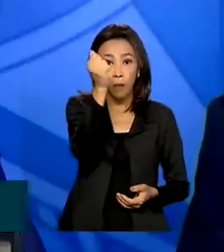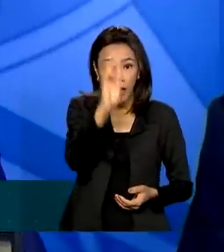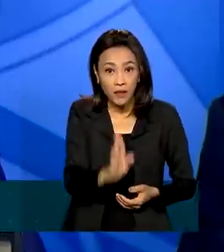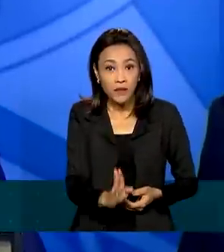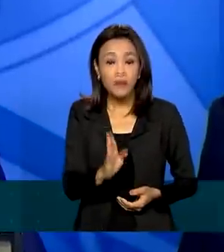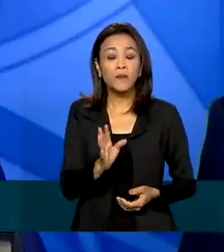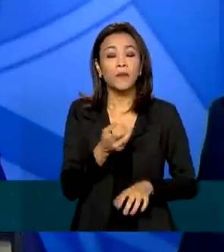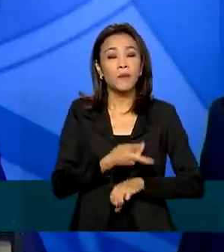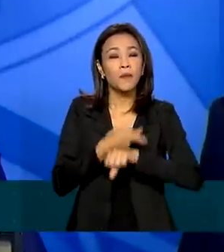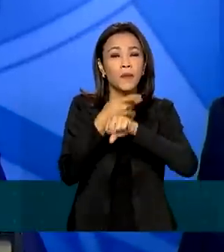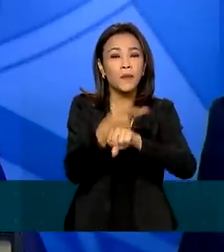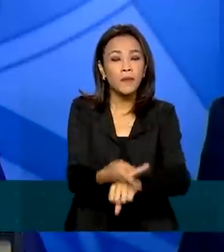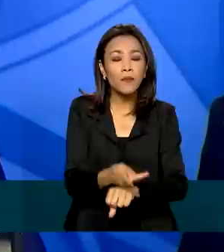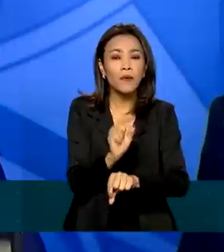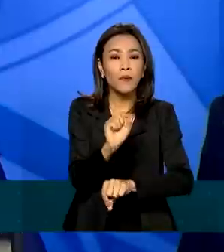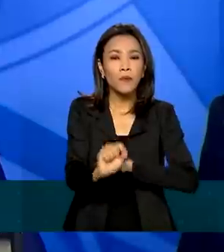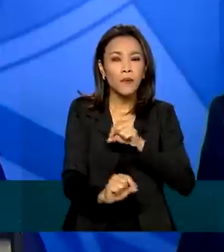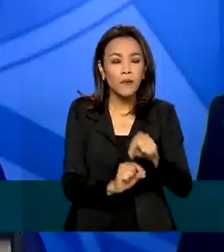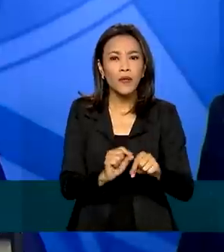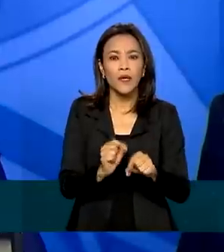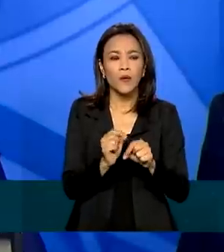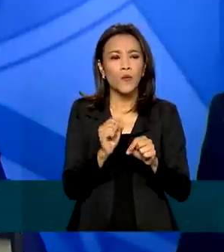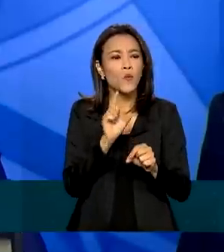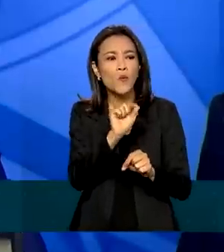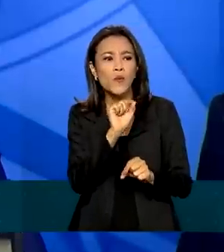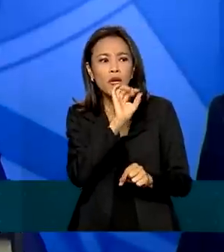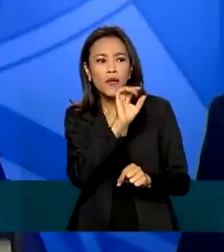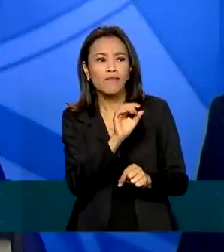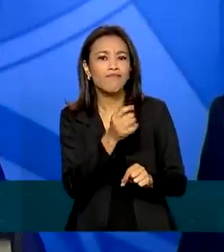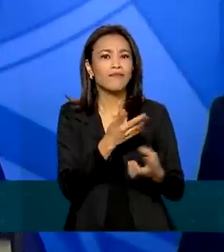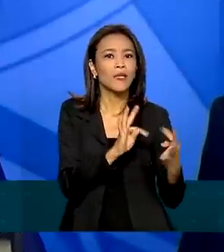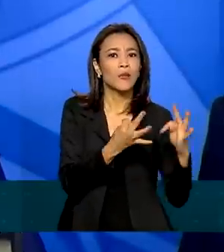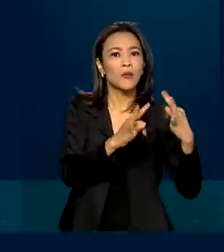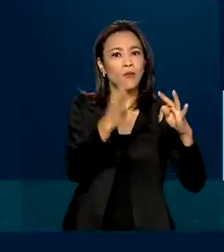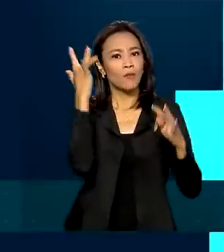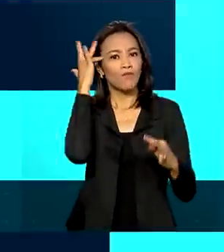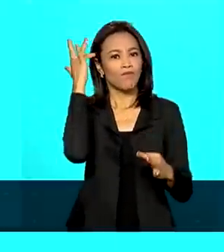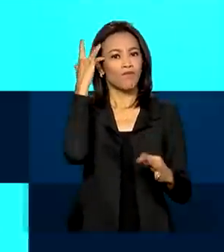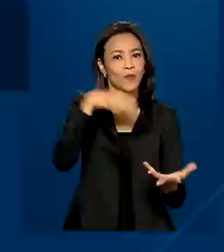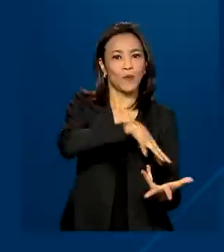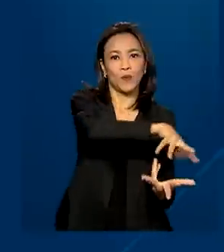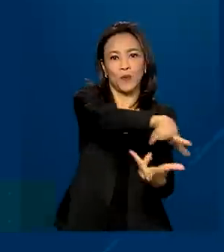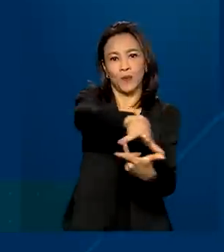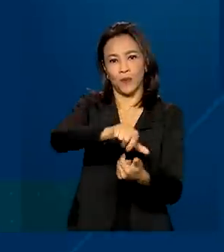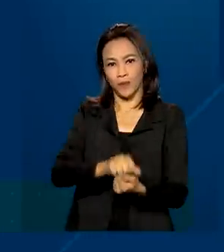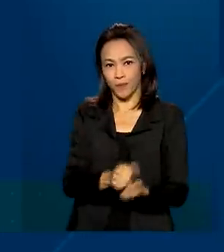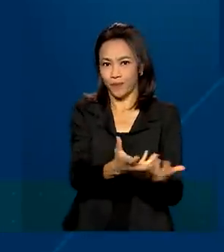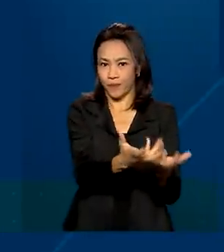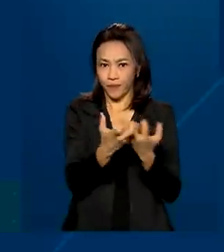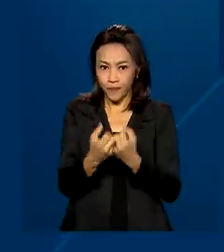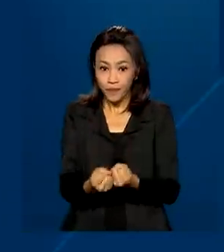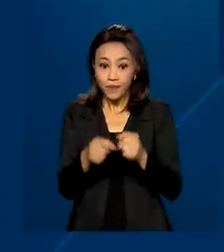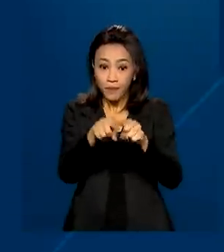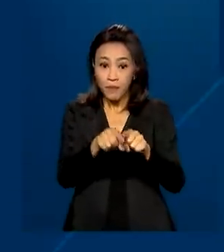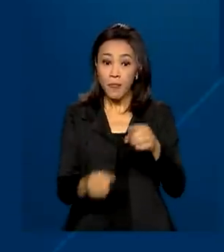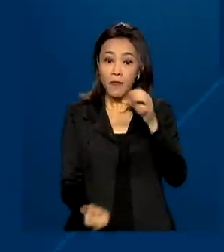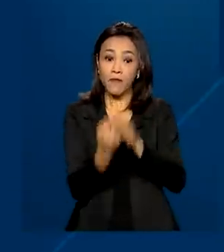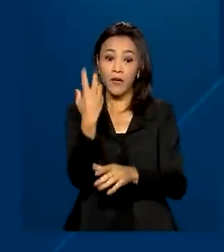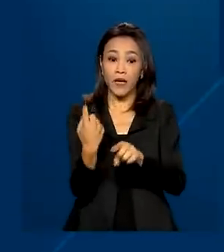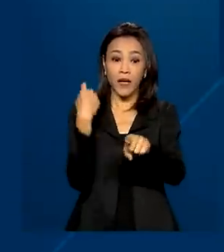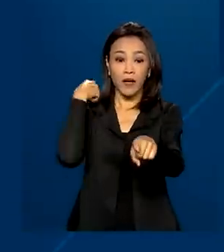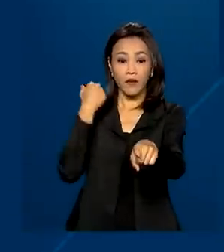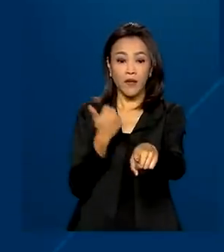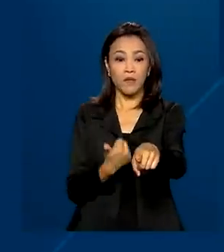ao que há de mais moderno no mundo e aos países desenvolvidos. A OCDE foi criada em 1961.